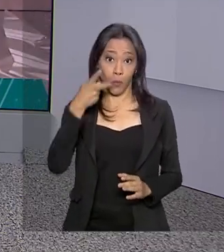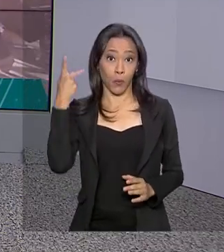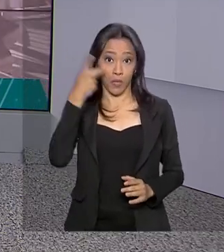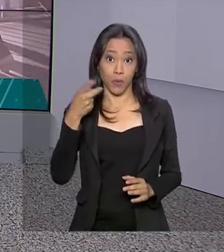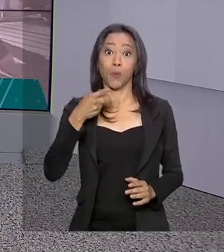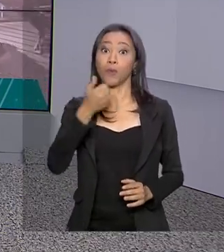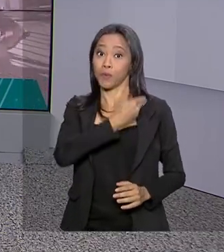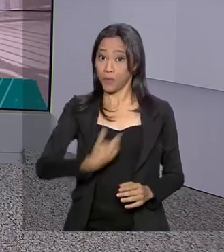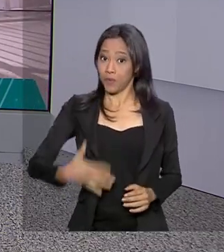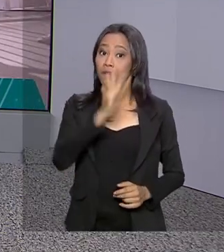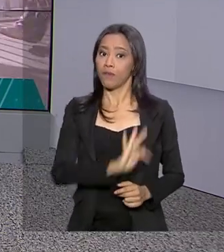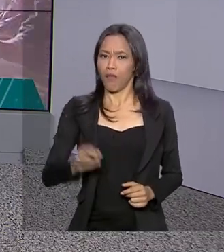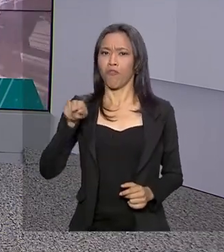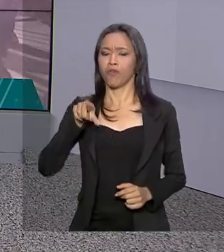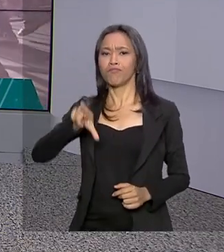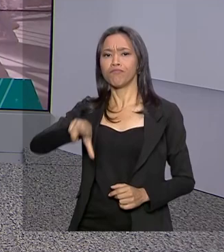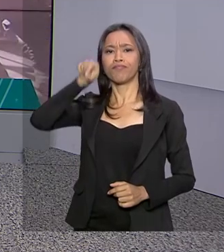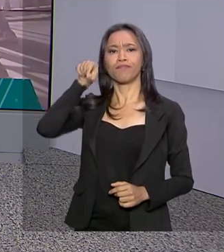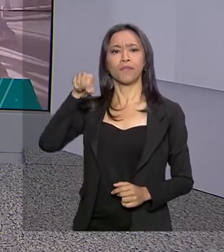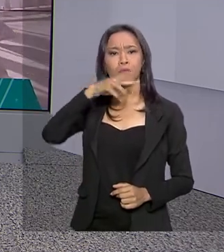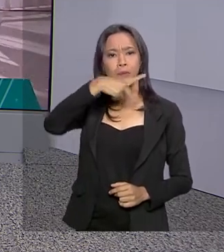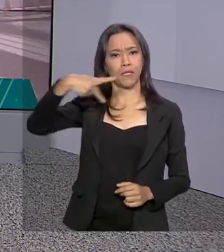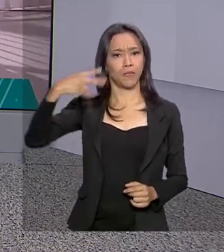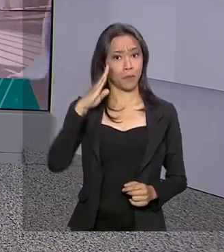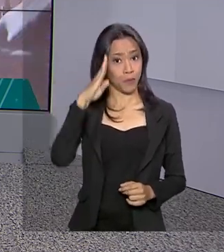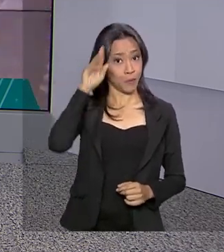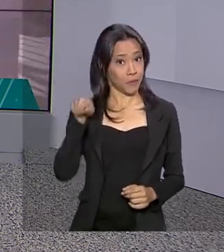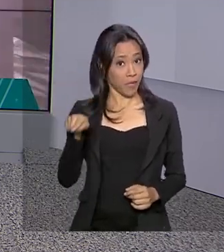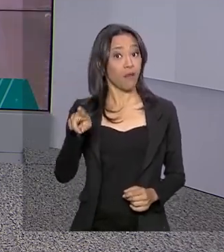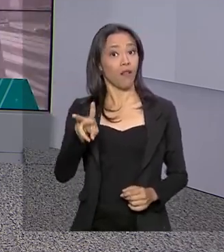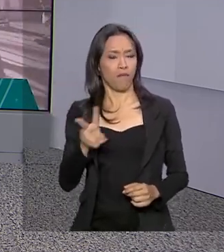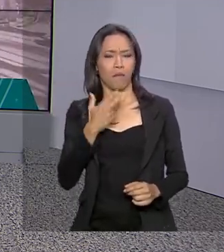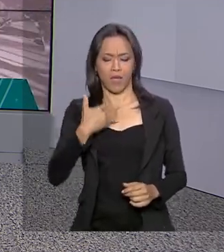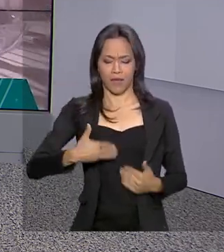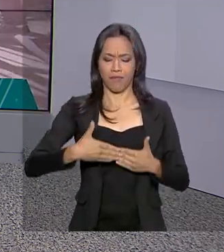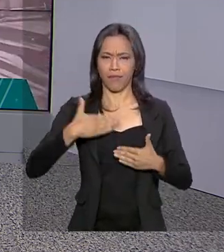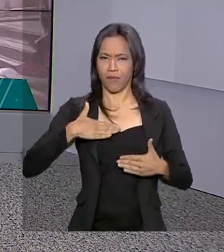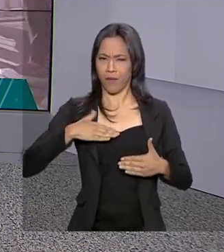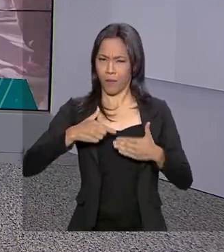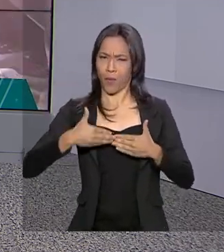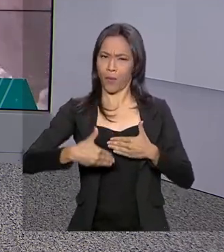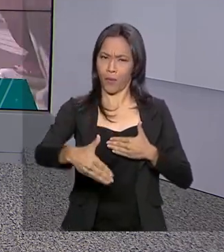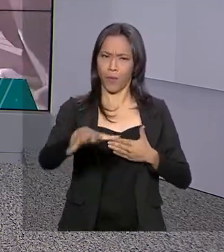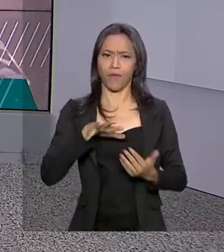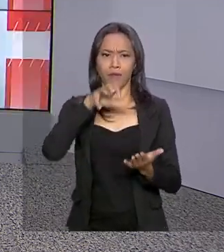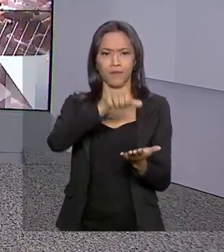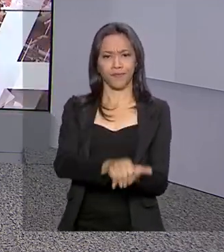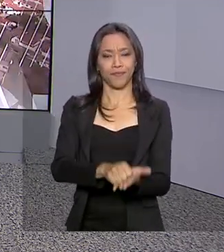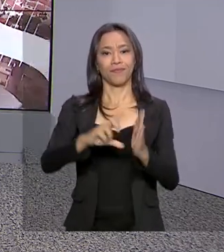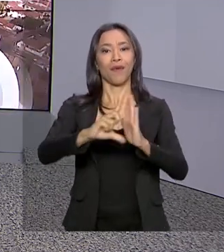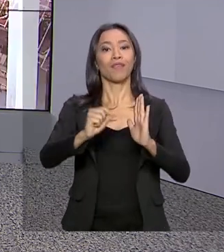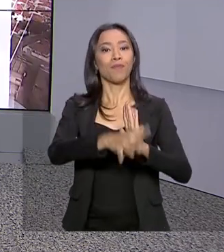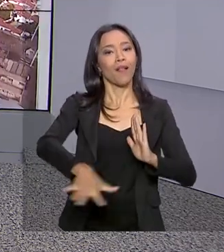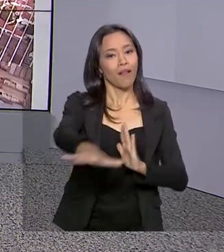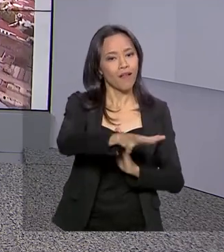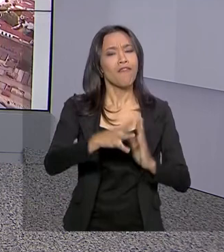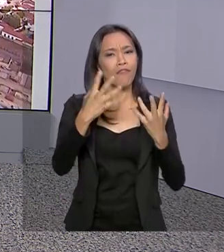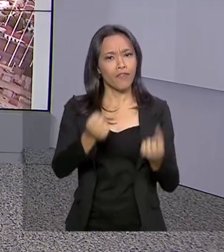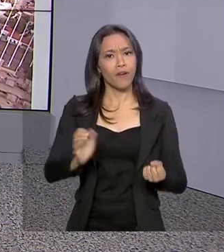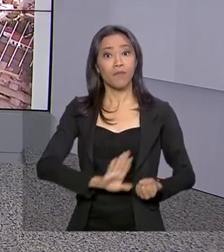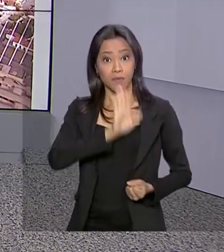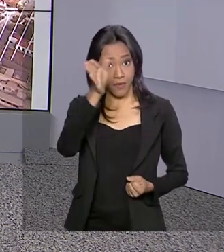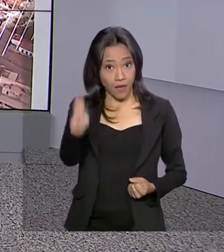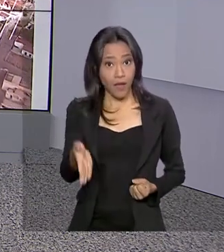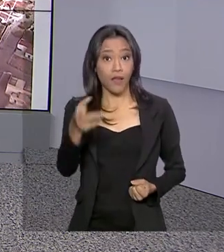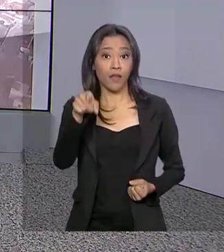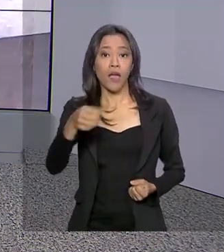Ele foi indicado pelo presidente Jair Bolsonaro e toma posse daqui a pouco no Palácio do Planalto. E nós vamos para lá porque a